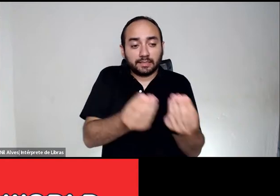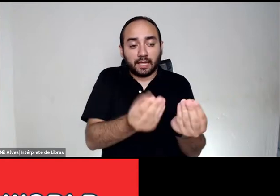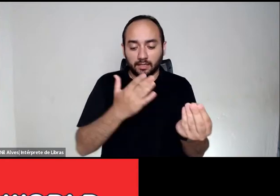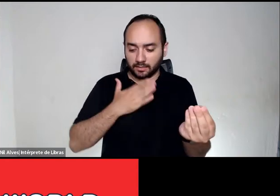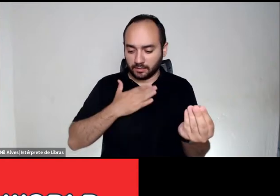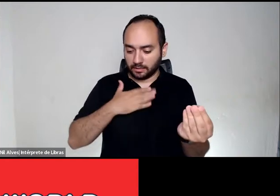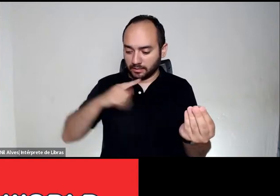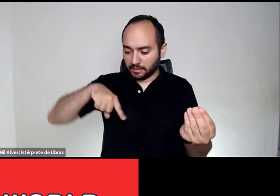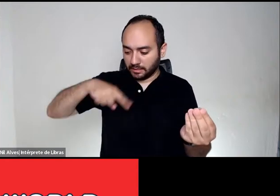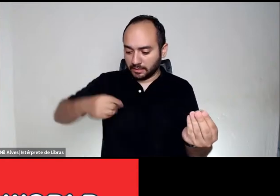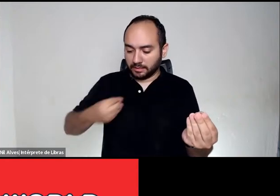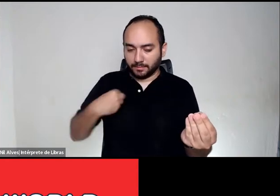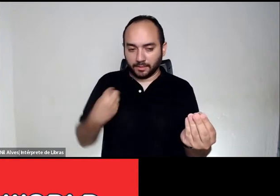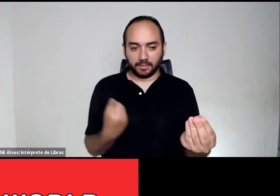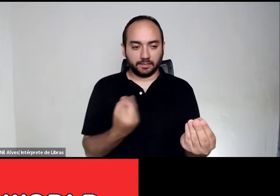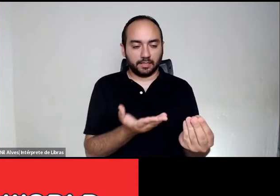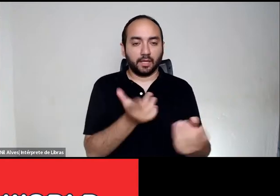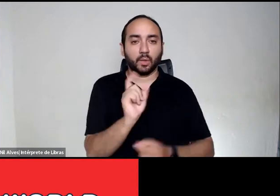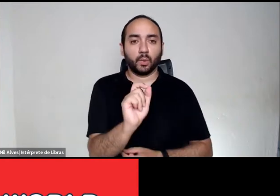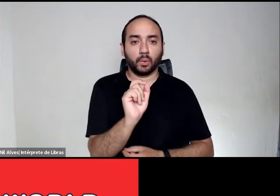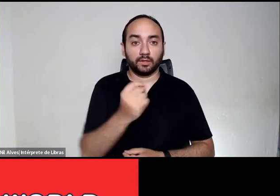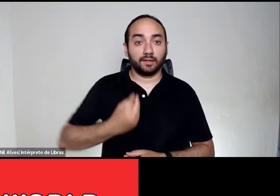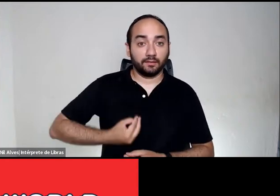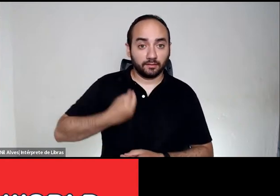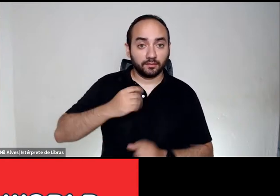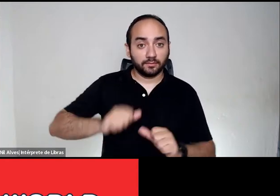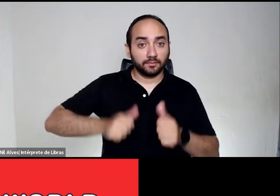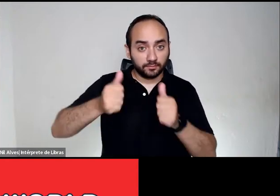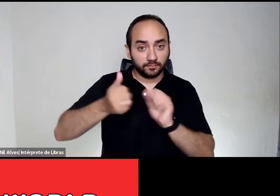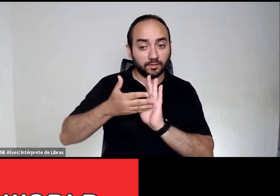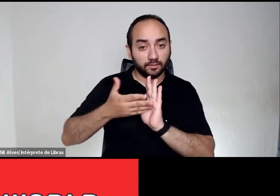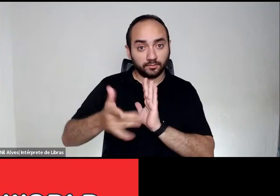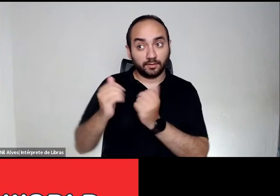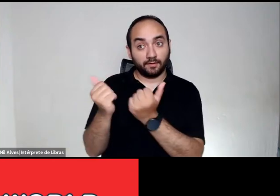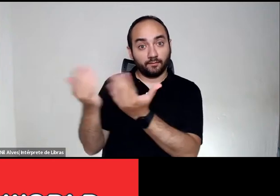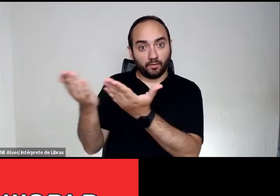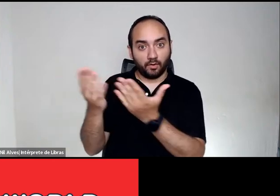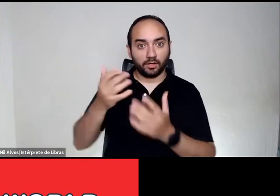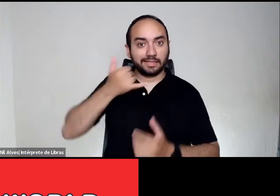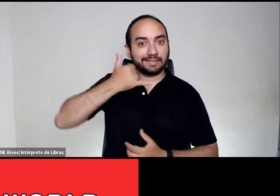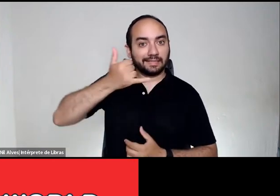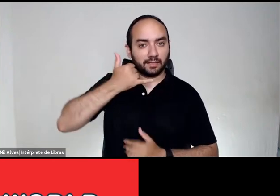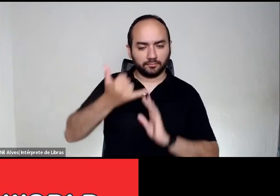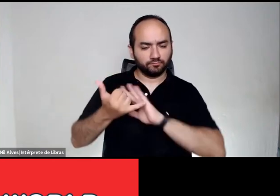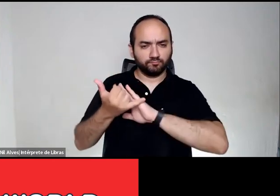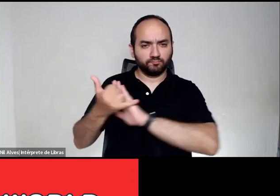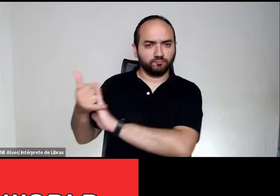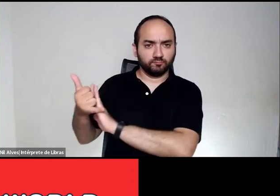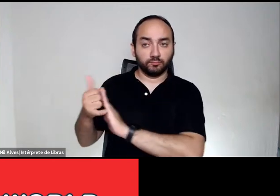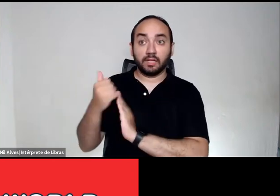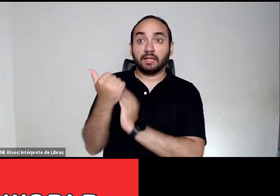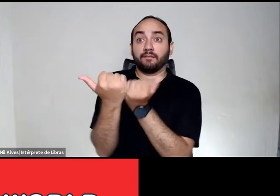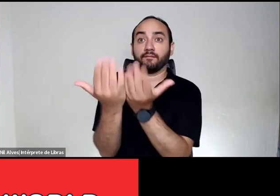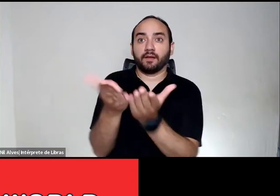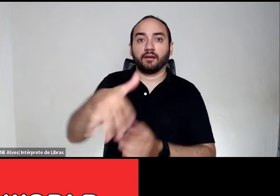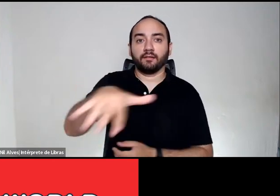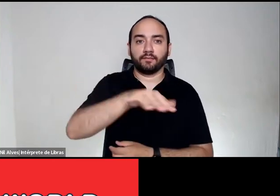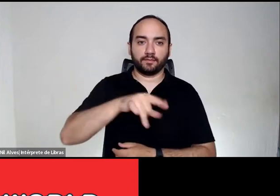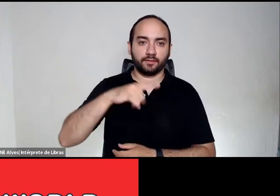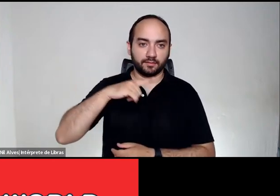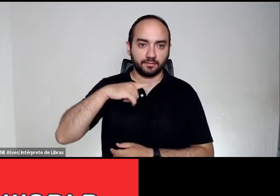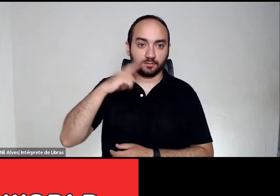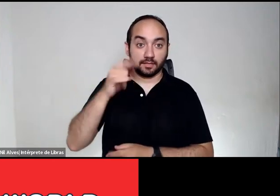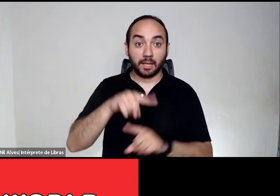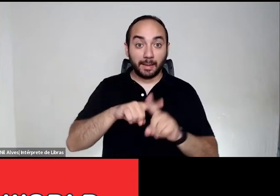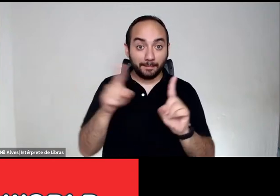tempo livre? As vidas melhores vividas estão fora do celular, ainda que a receita da mousse de Natal esteja